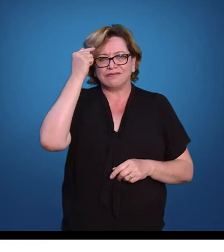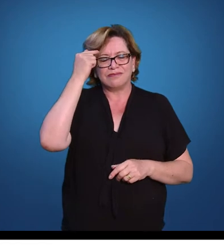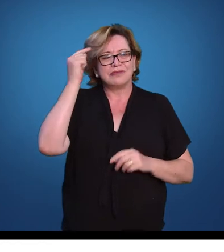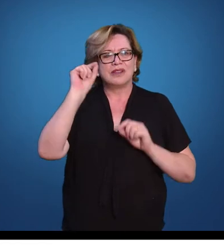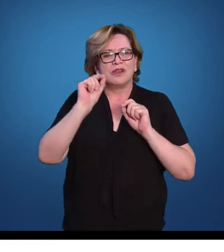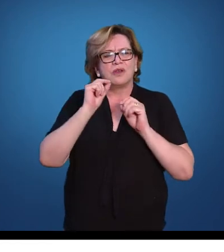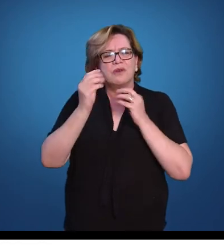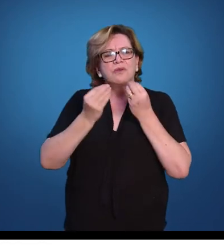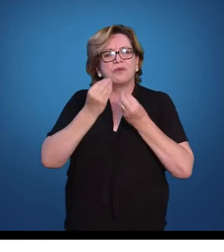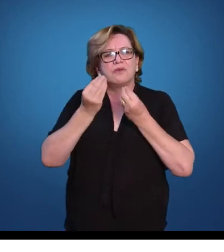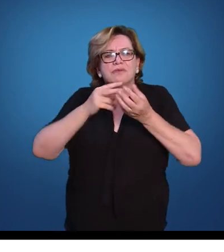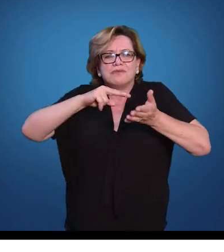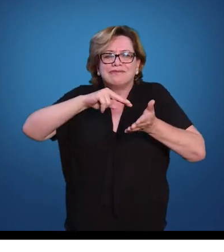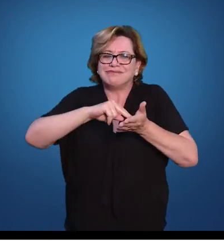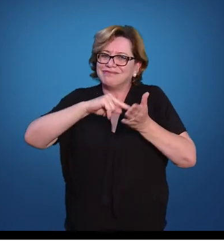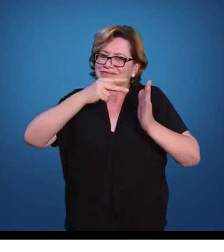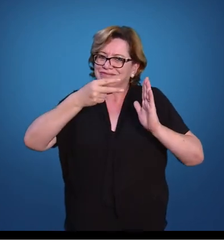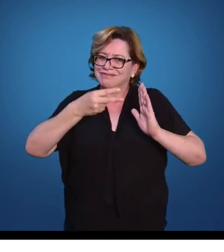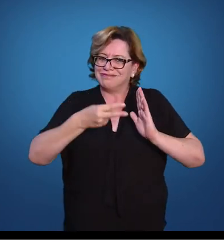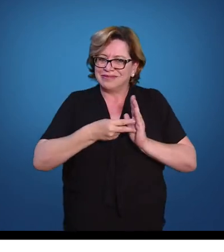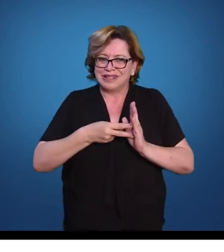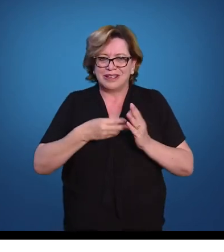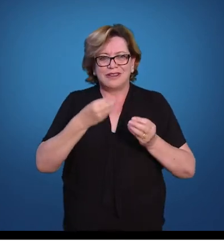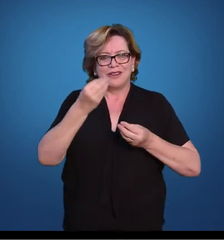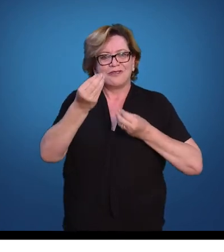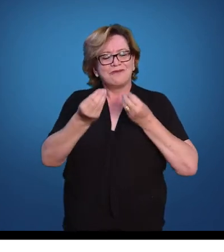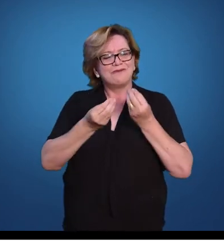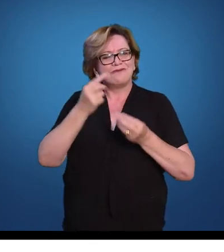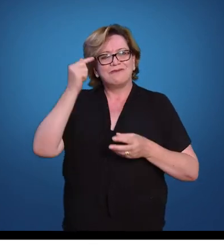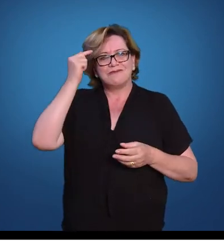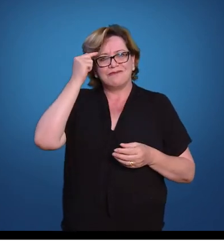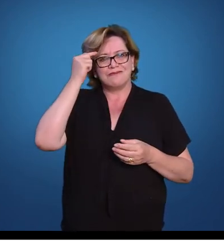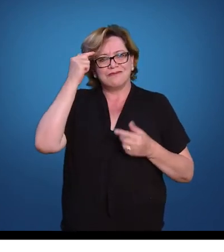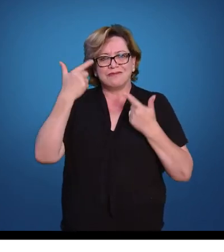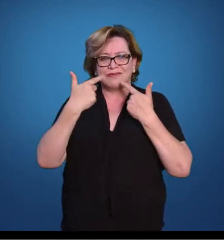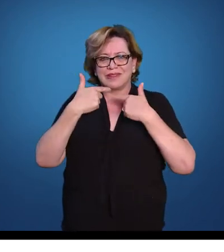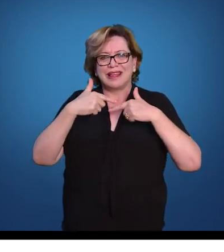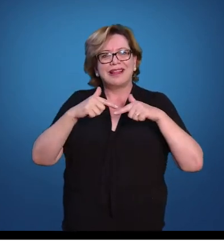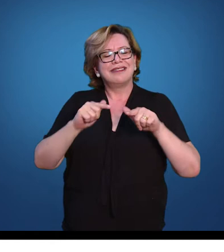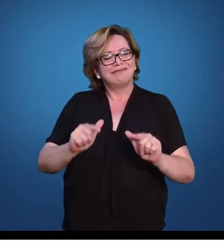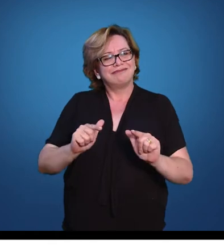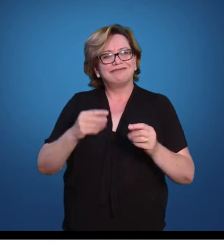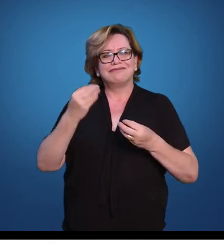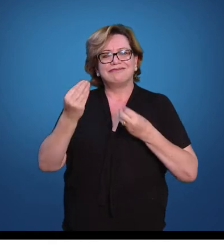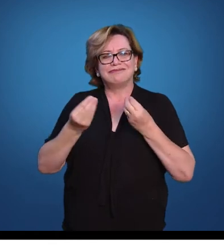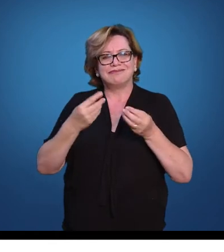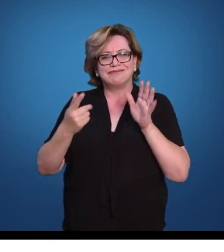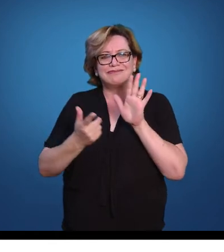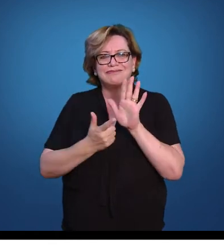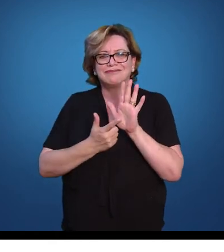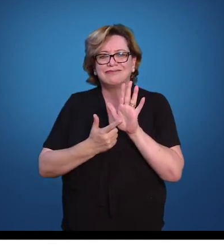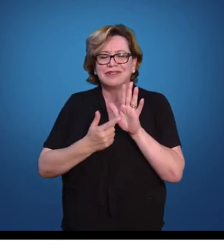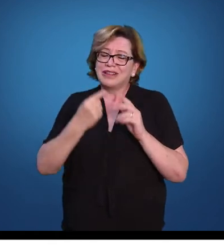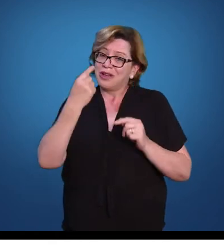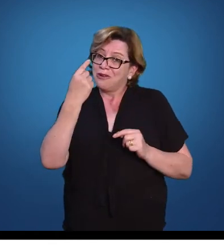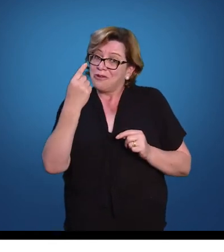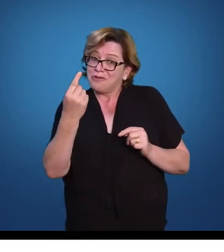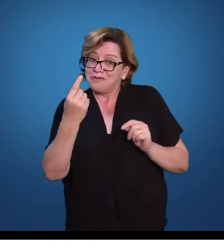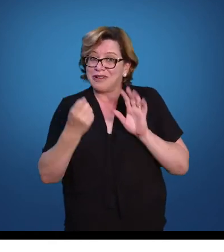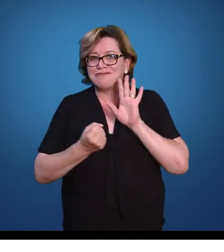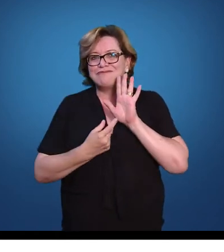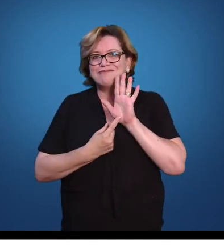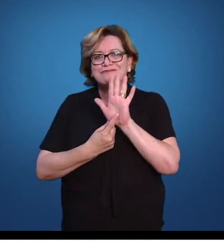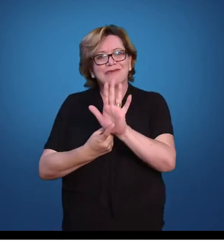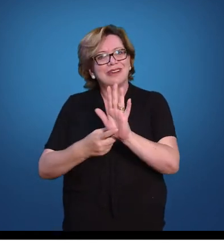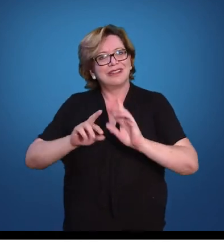coisas significam, como que nós podemos pensar essa língua, que é uma das manifestações